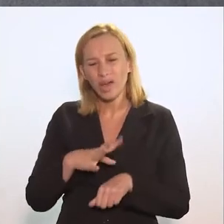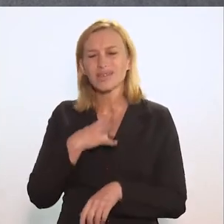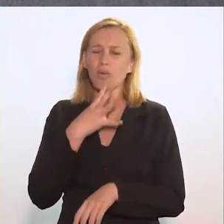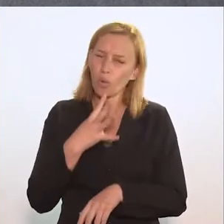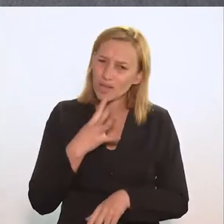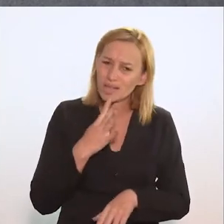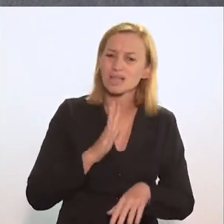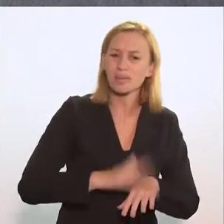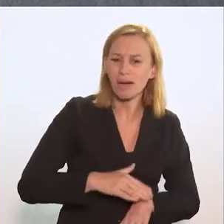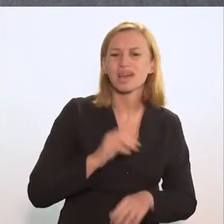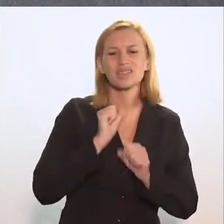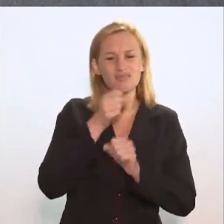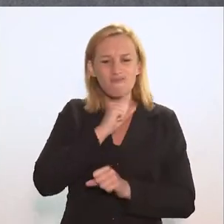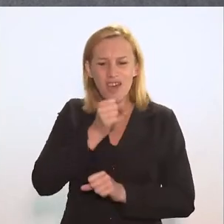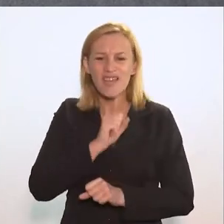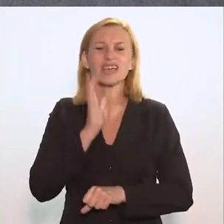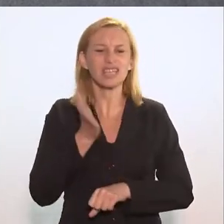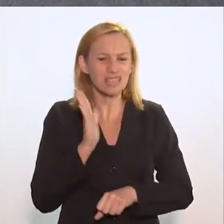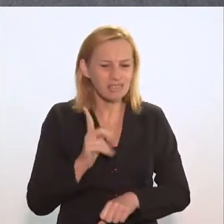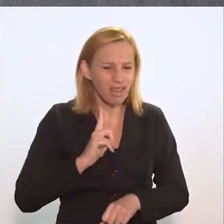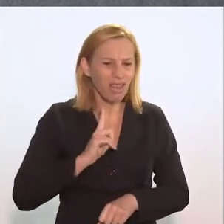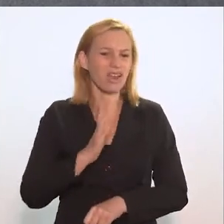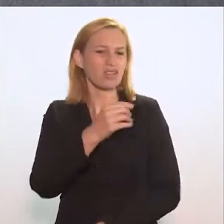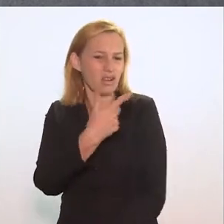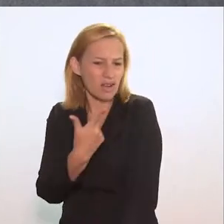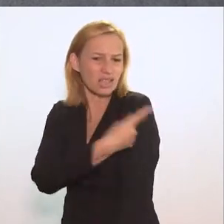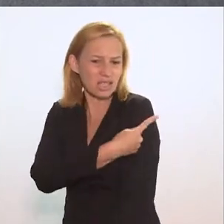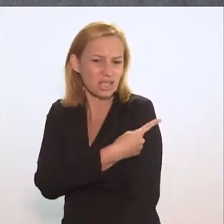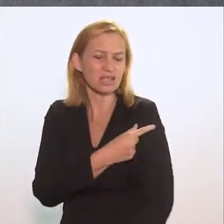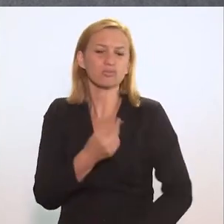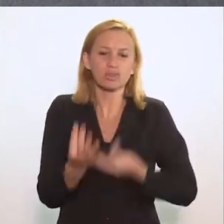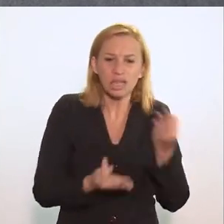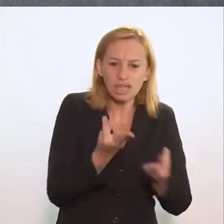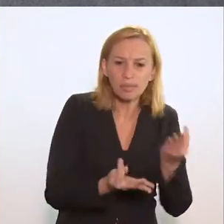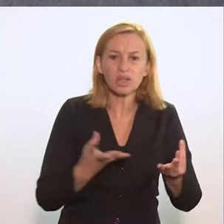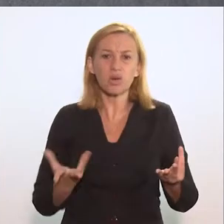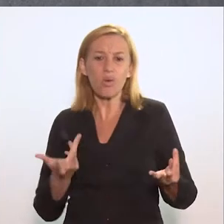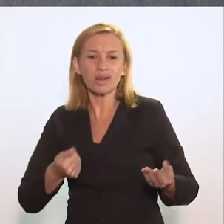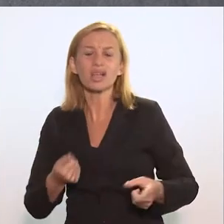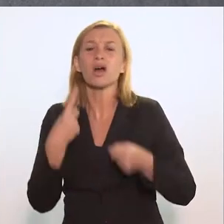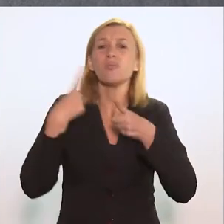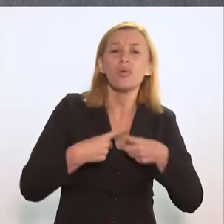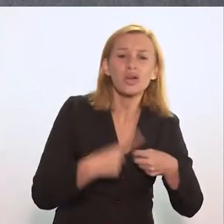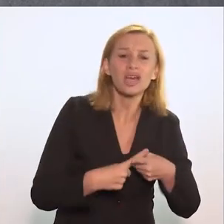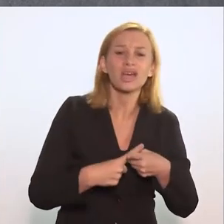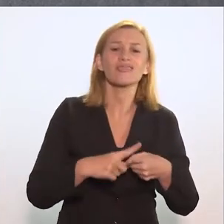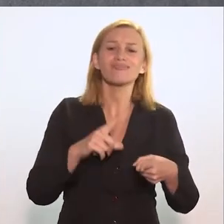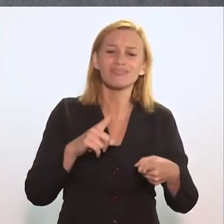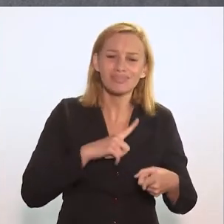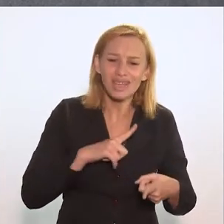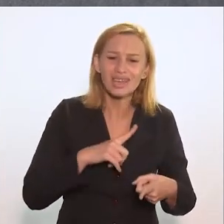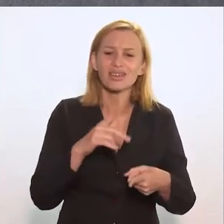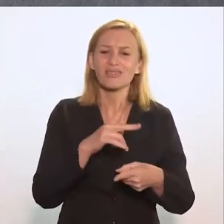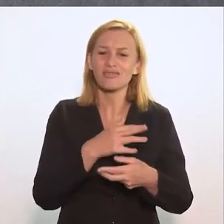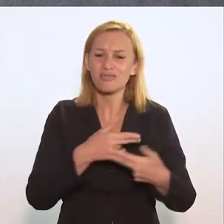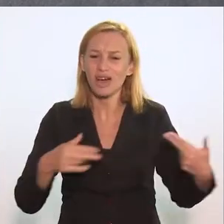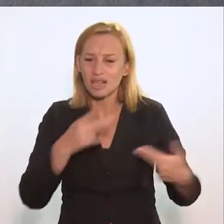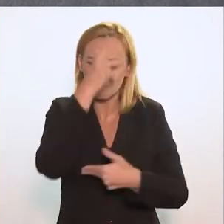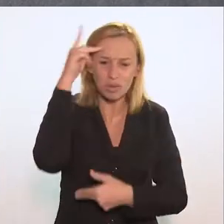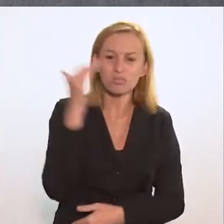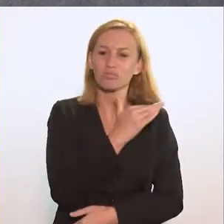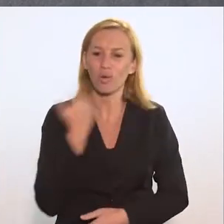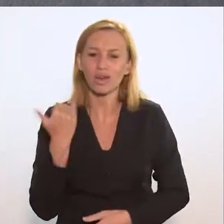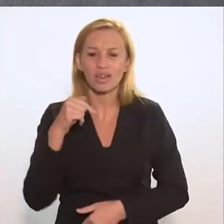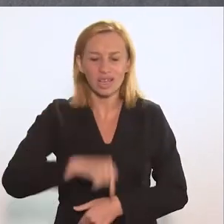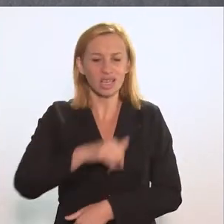extremamente conhecida, antiga, que tem uma vacina, enfim, que possui um tratamento eficaz, por que ainda se morre